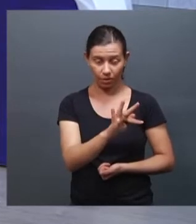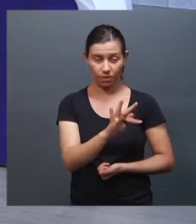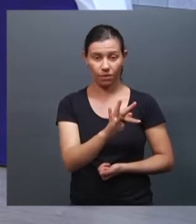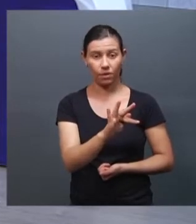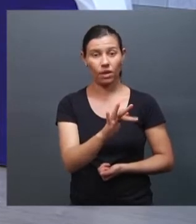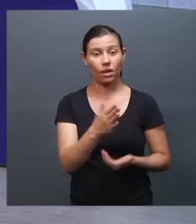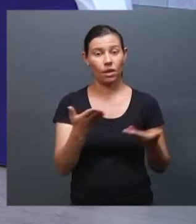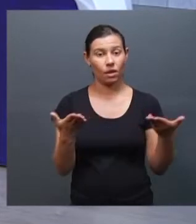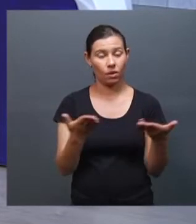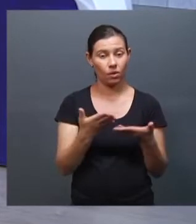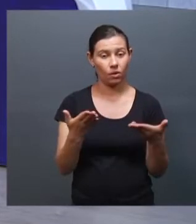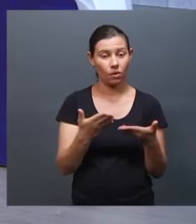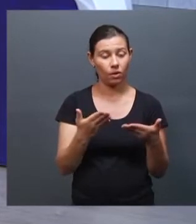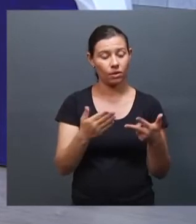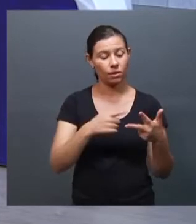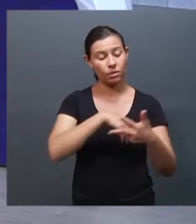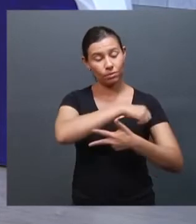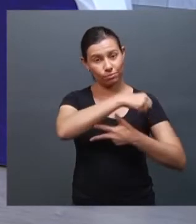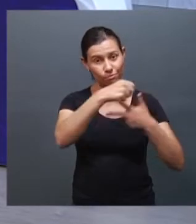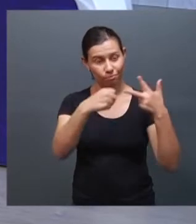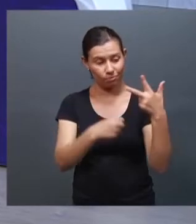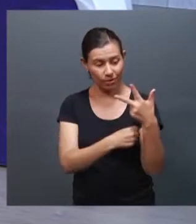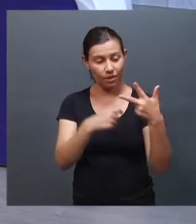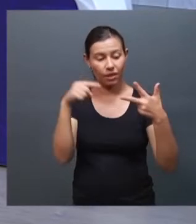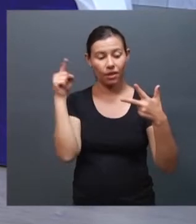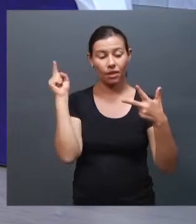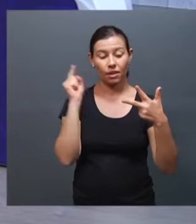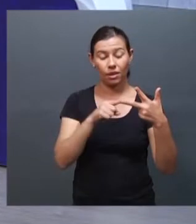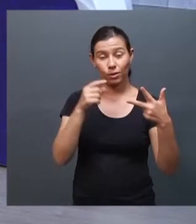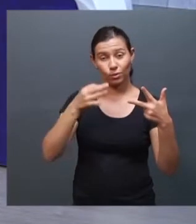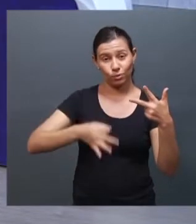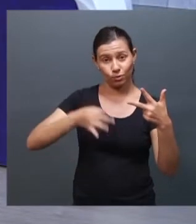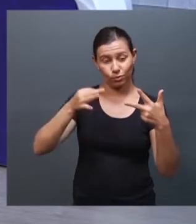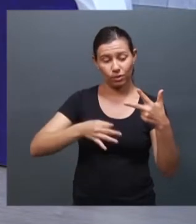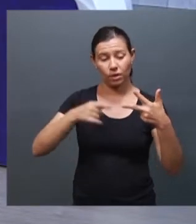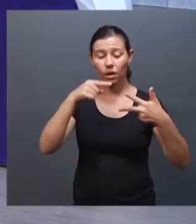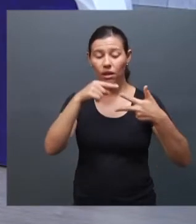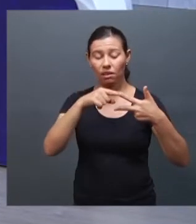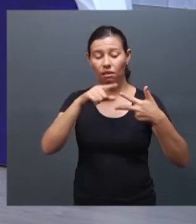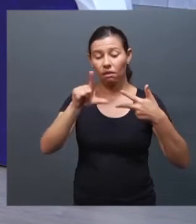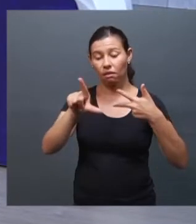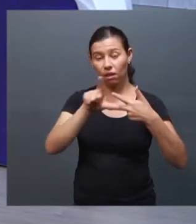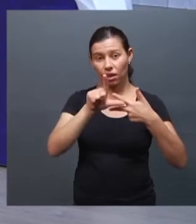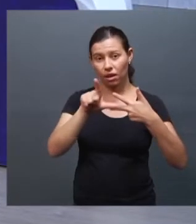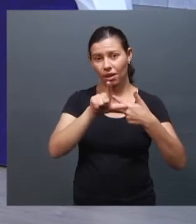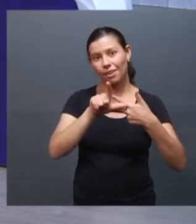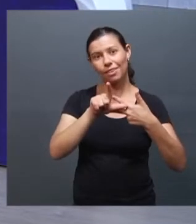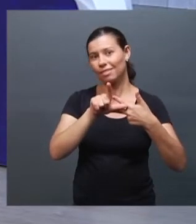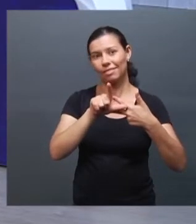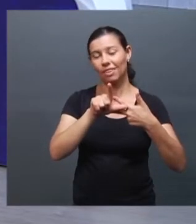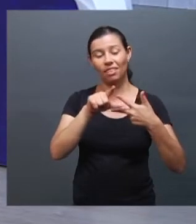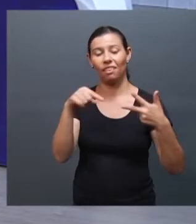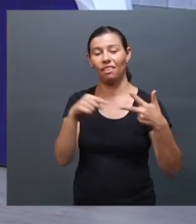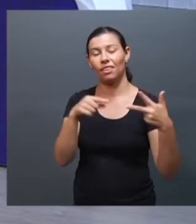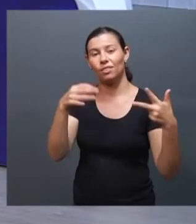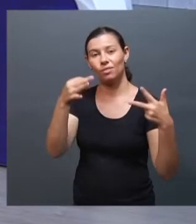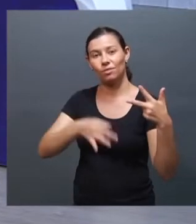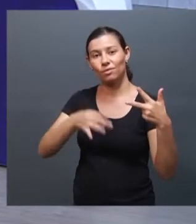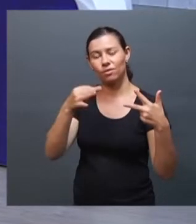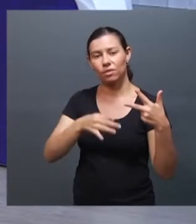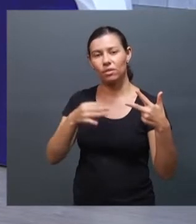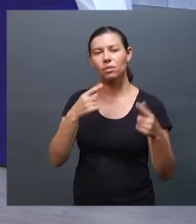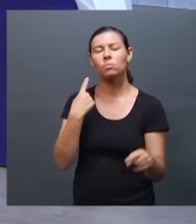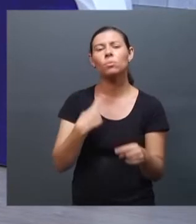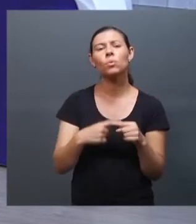dele a princípio que é de fazer uma lei a gente viu no nome social a gente viu agora na questão da criminalização por que você